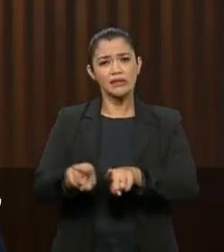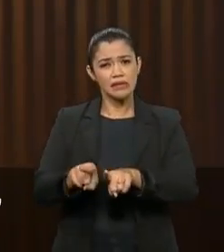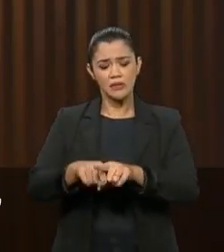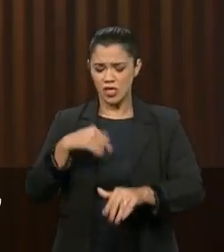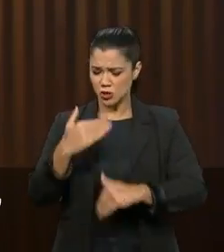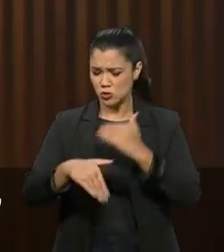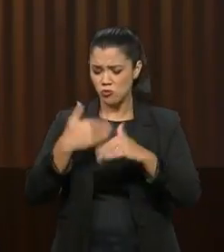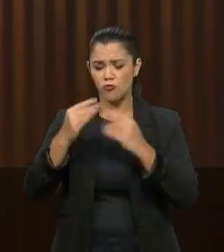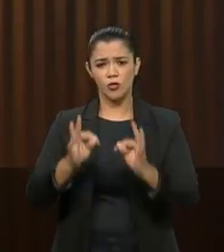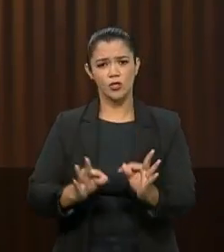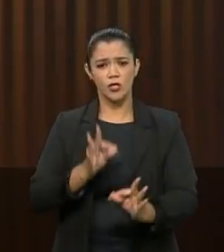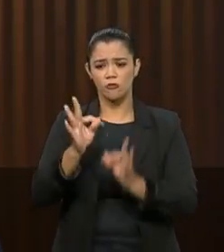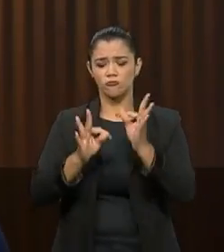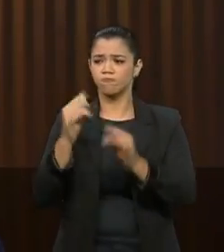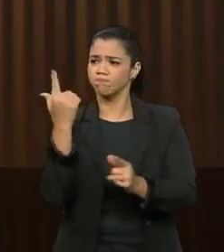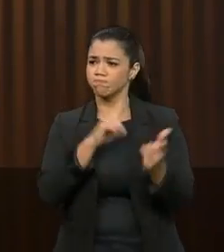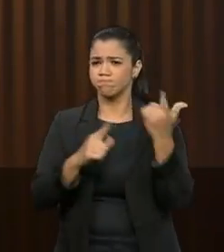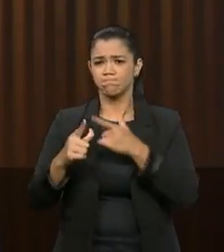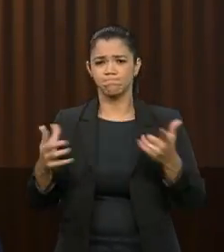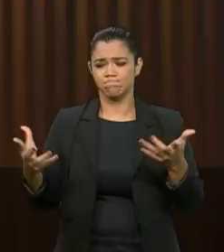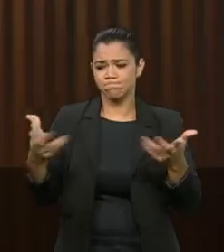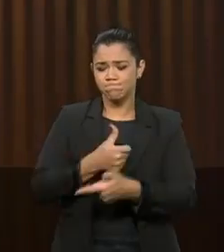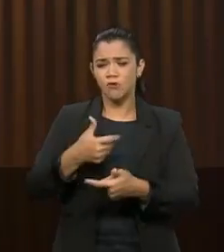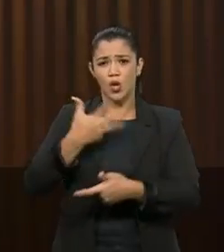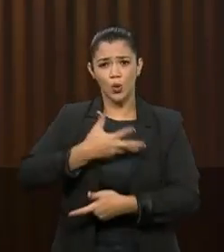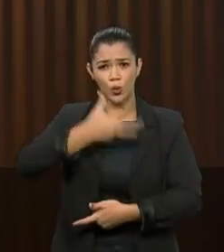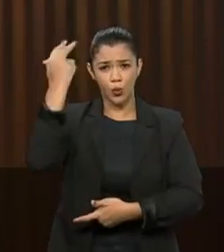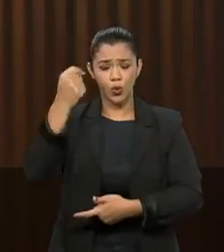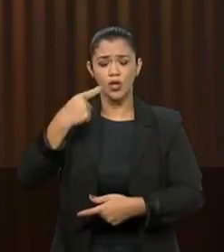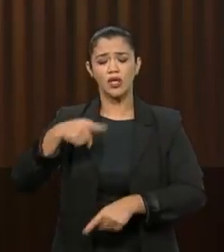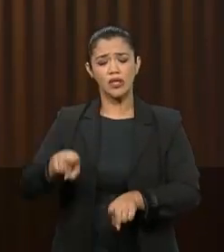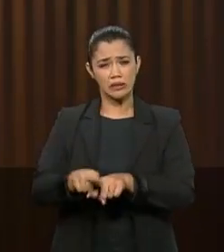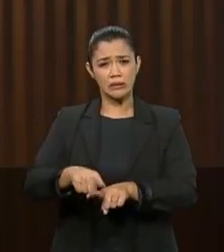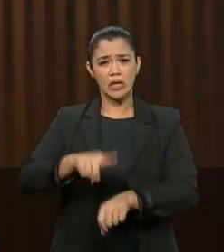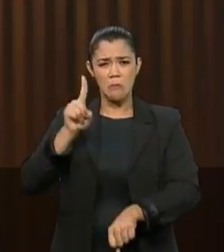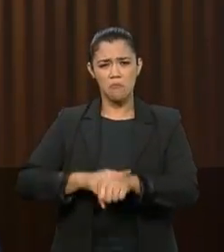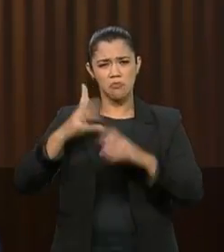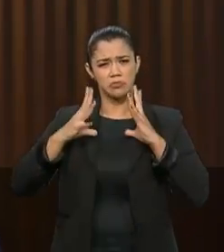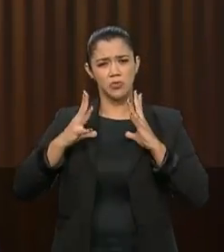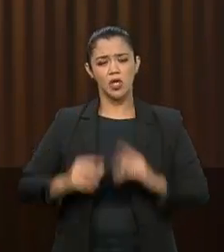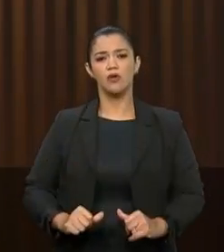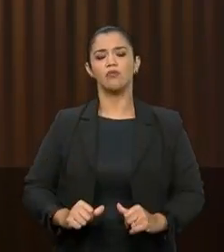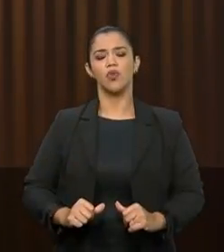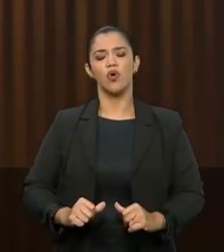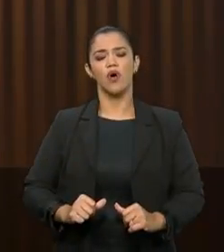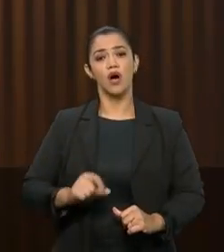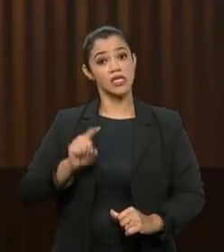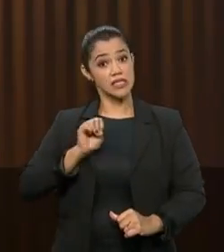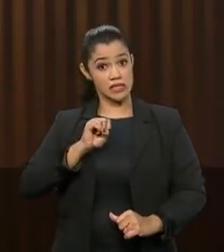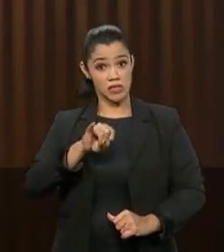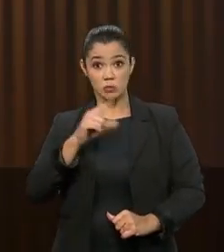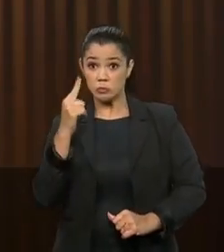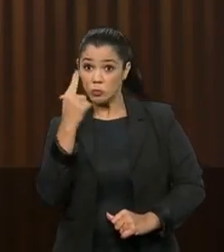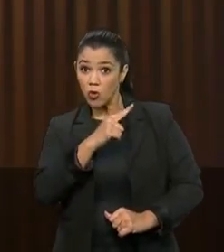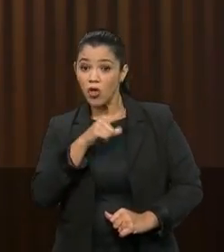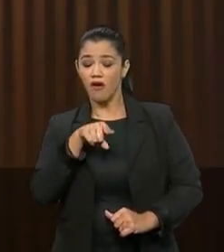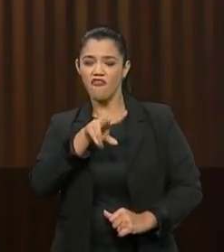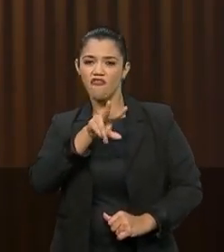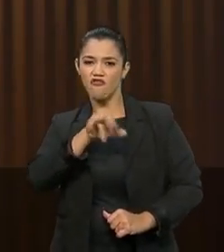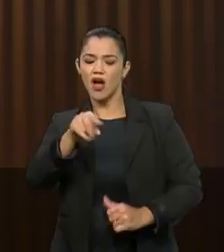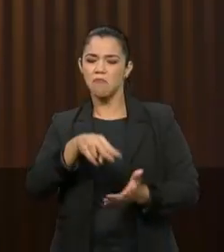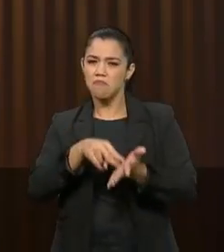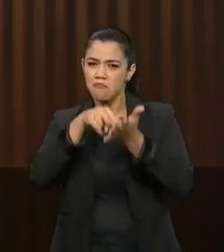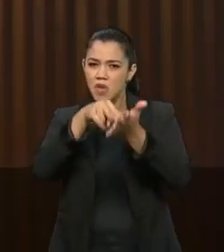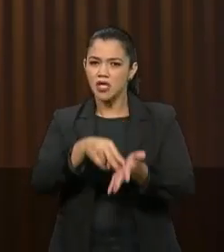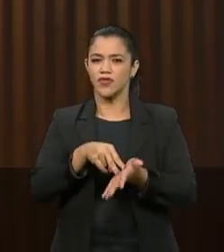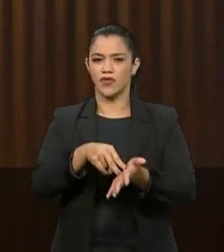tecnologias, ganhar mais eficiência, agilidade e pontualidade. Somente assim, os Correios poderão